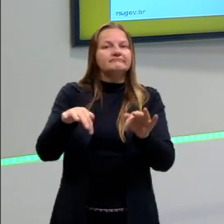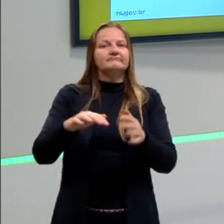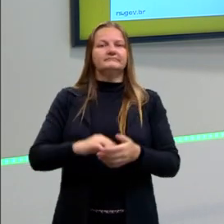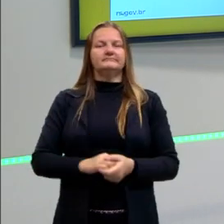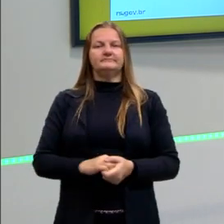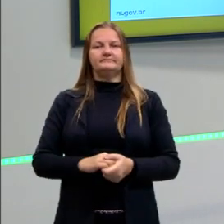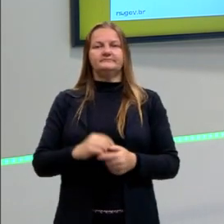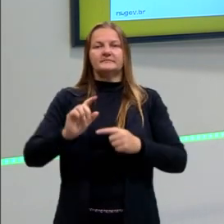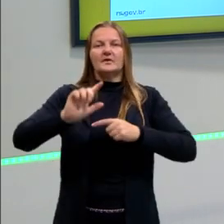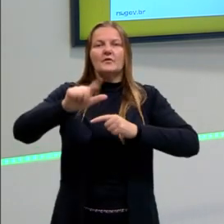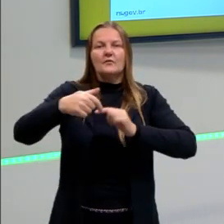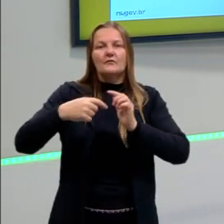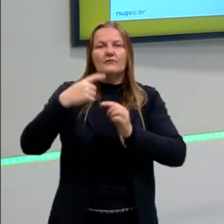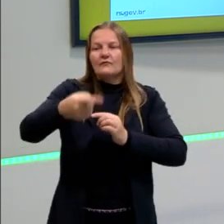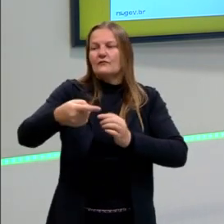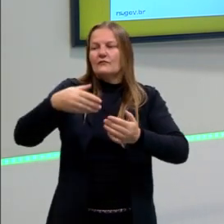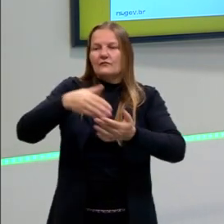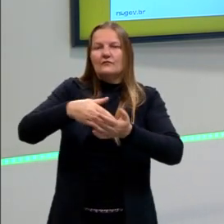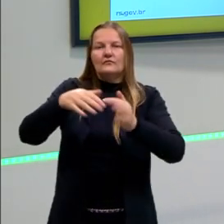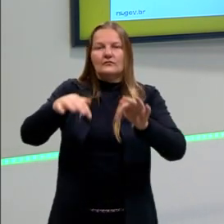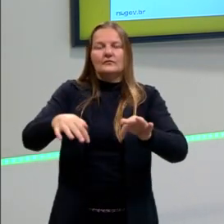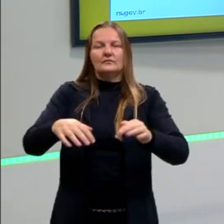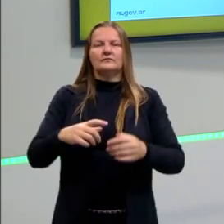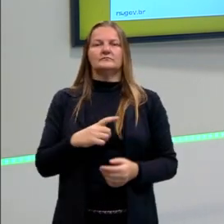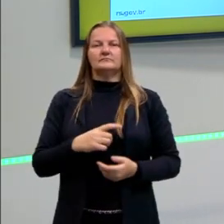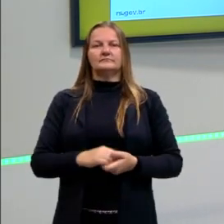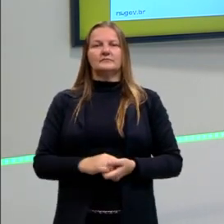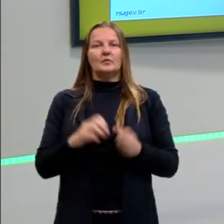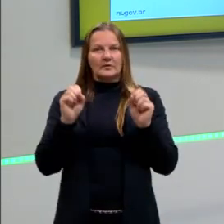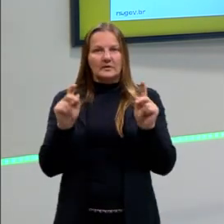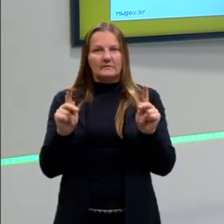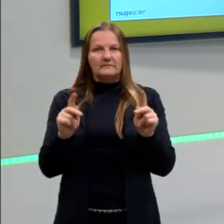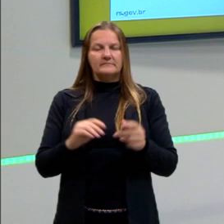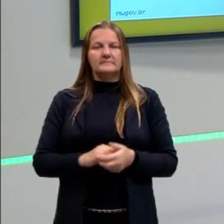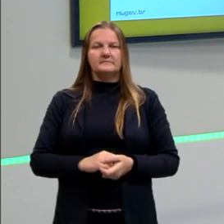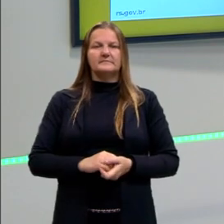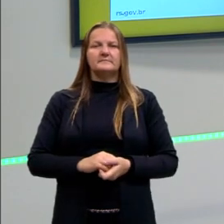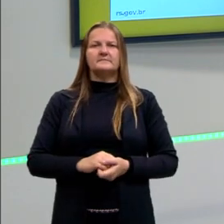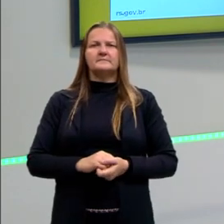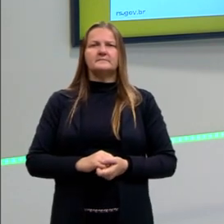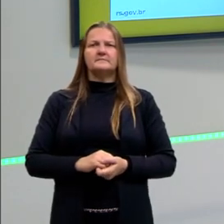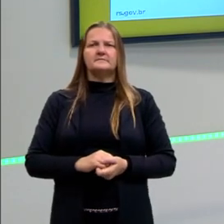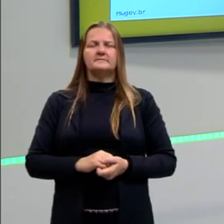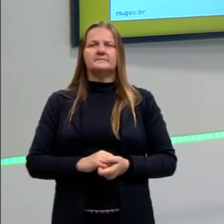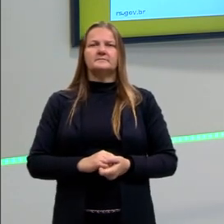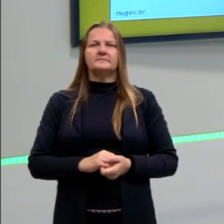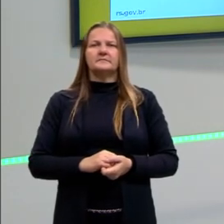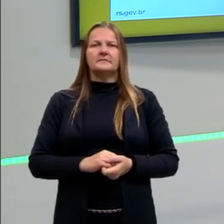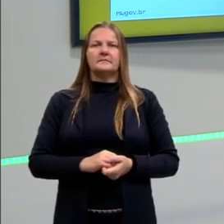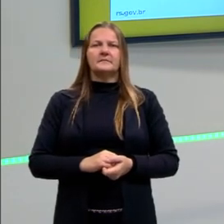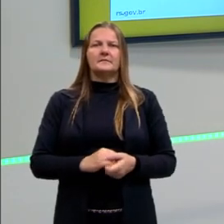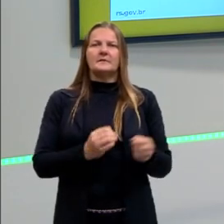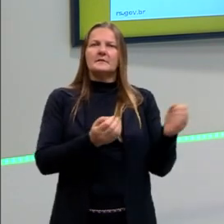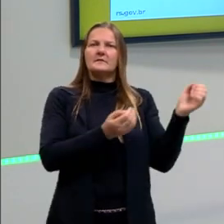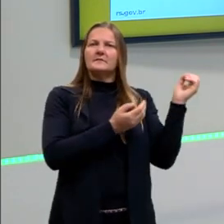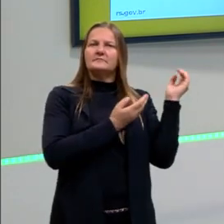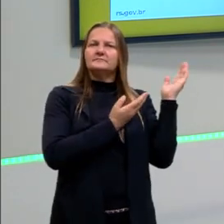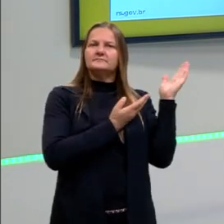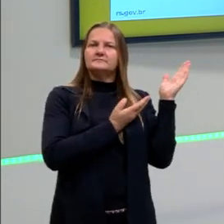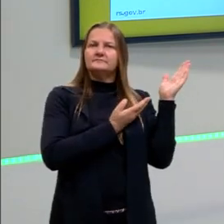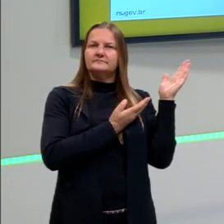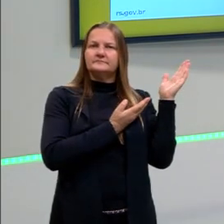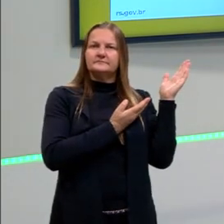logo vai estar fim dado. Tá, meninos e meninas? Então, esse gráfico mostra isso aí para vocês, e aí vamos